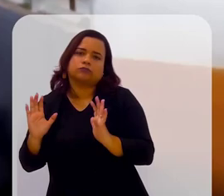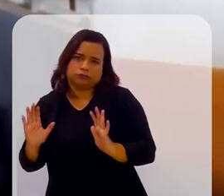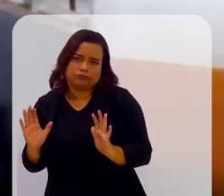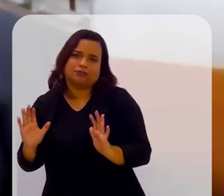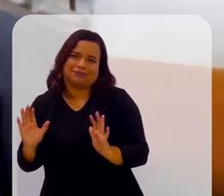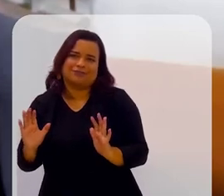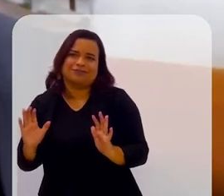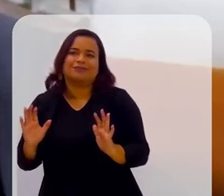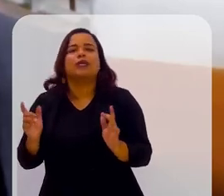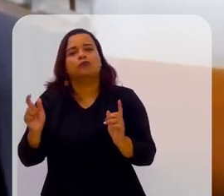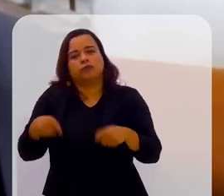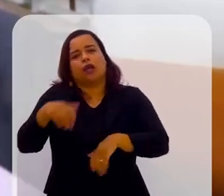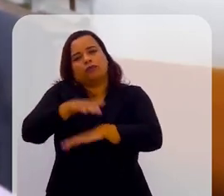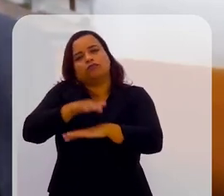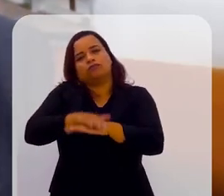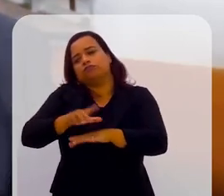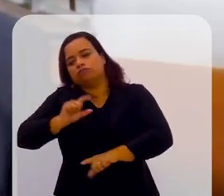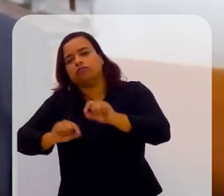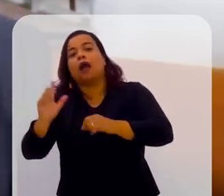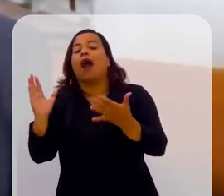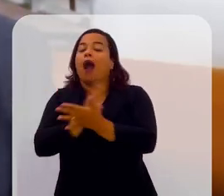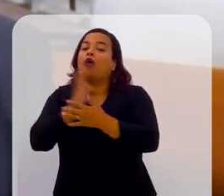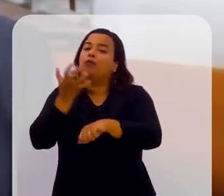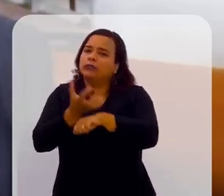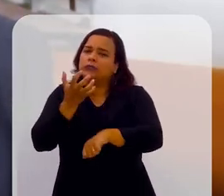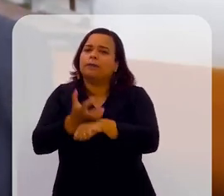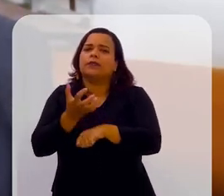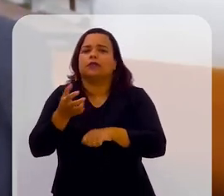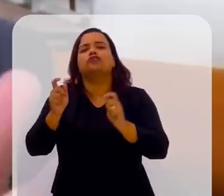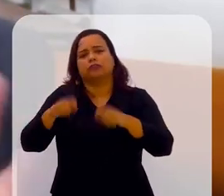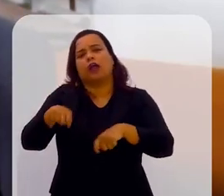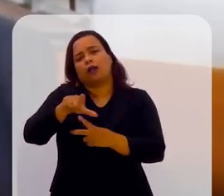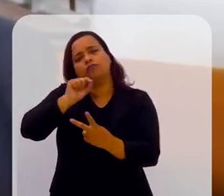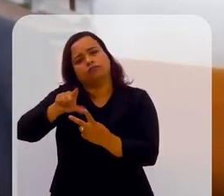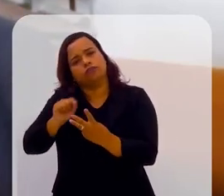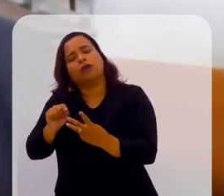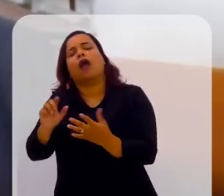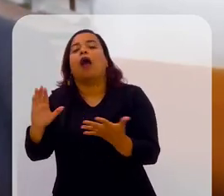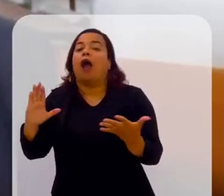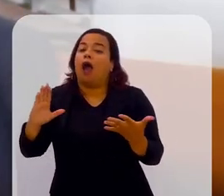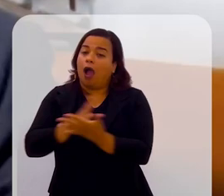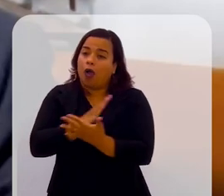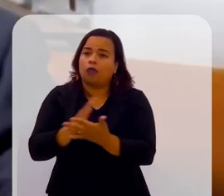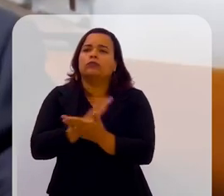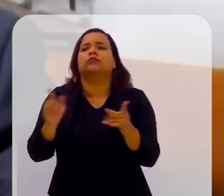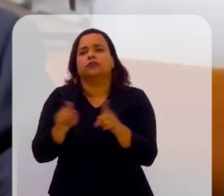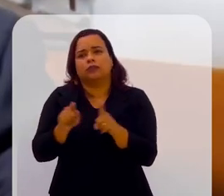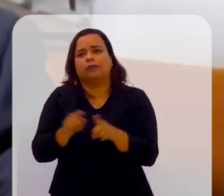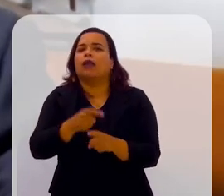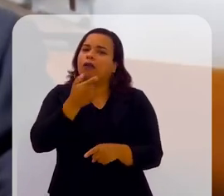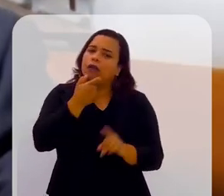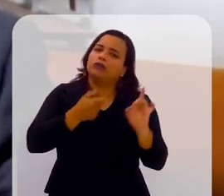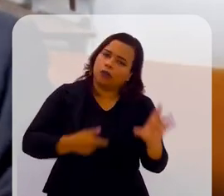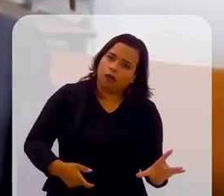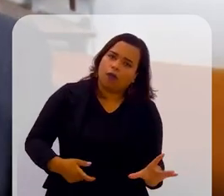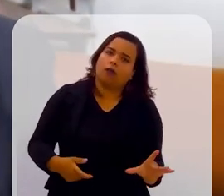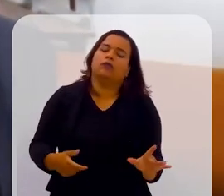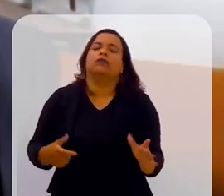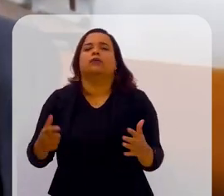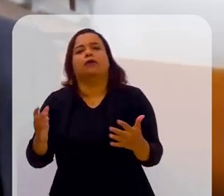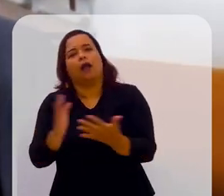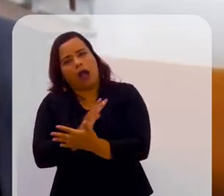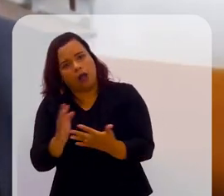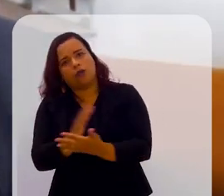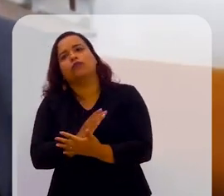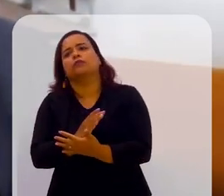brasileiro corrigir. Então, a gente tem em algumas disciplinas essas três alternativas, outras disciplinas optativas só tem em inglês e